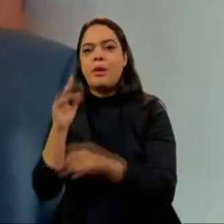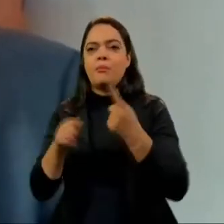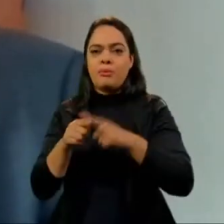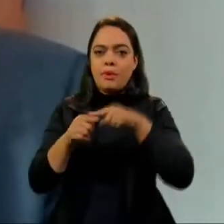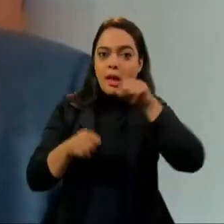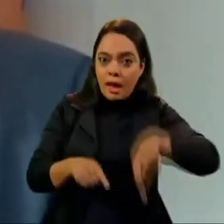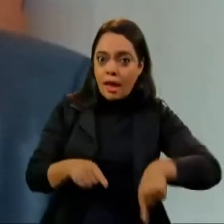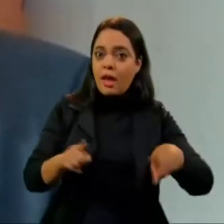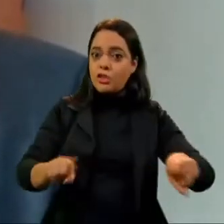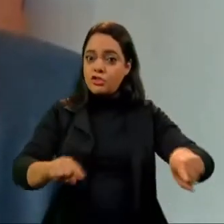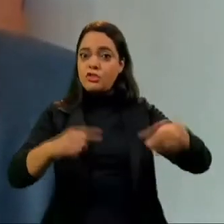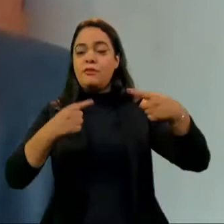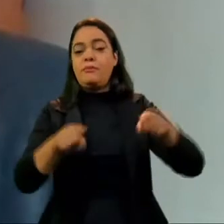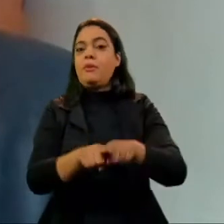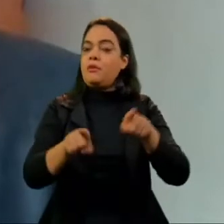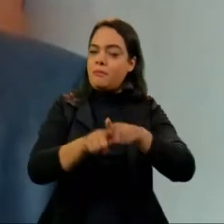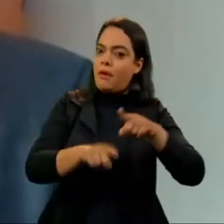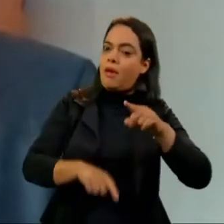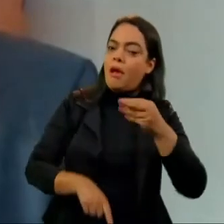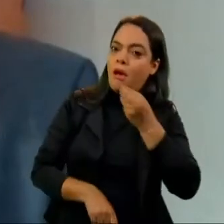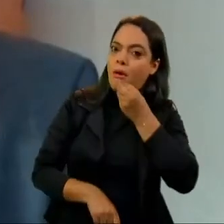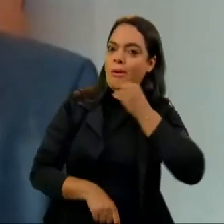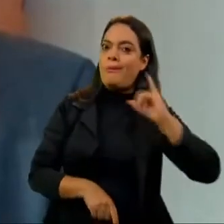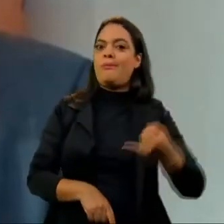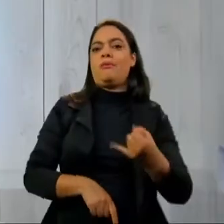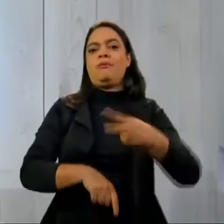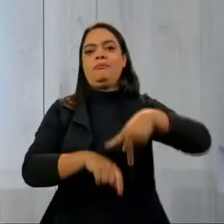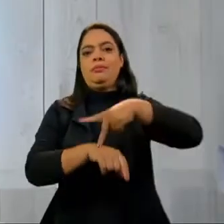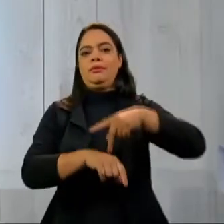pode ser uma grande oportunidade para o